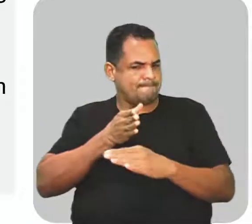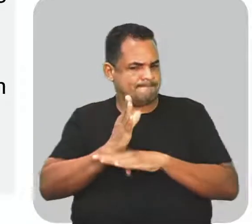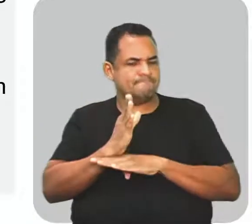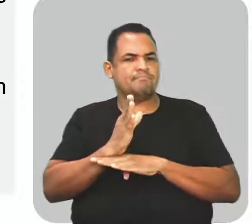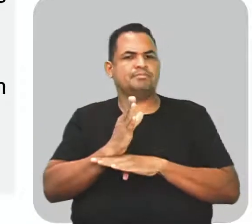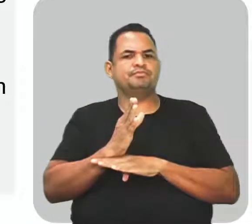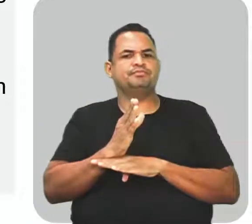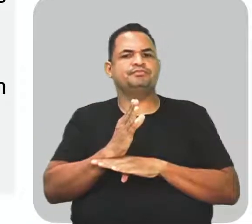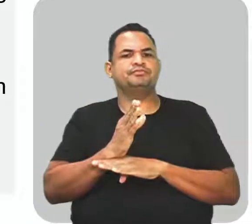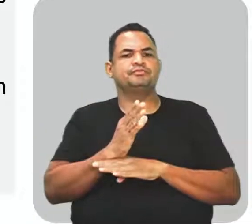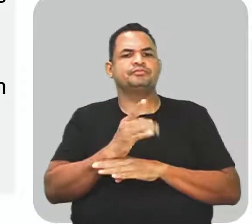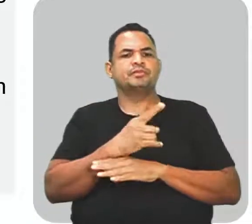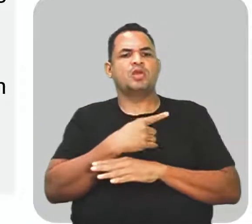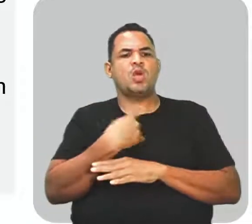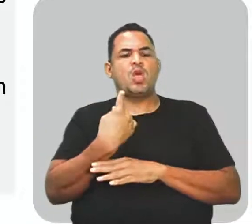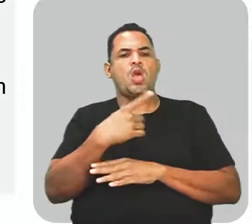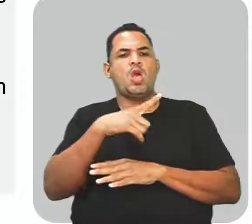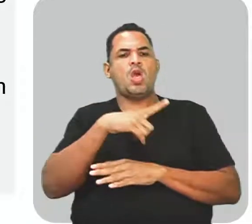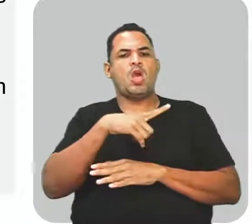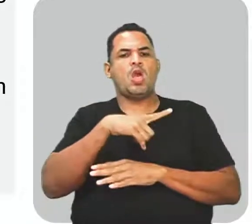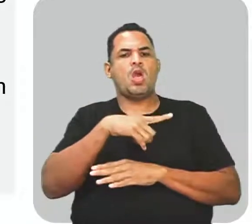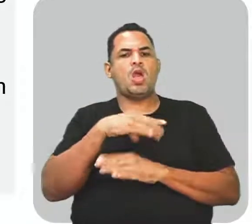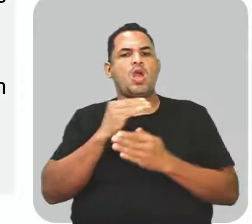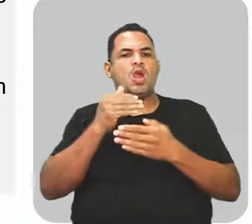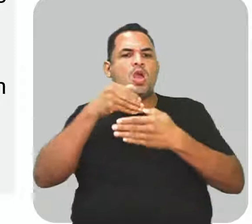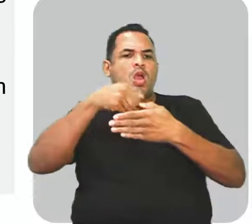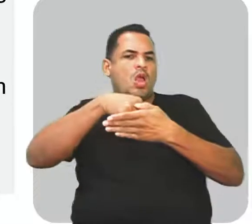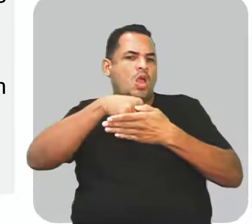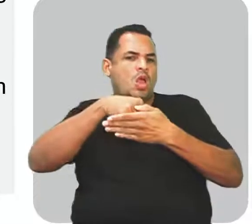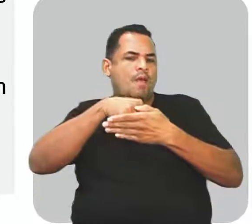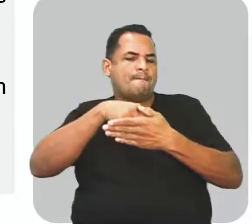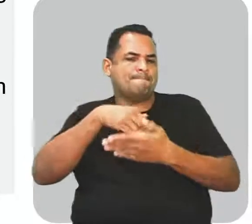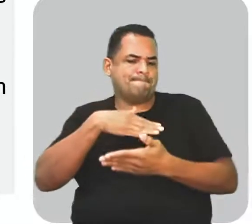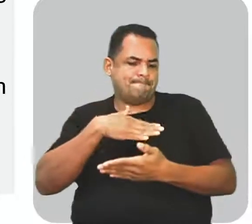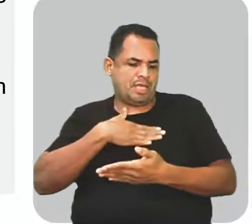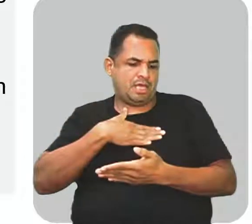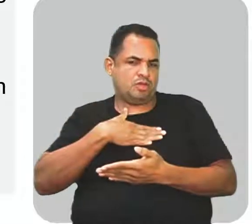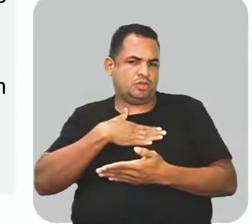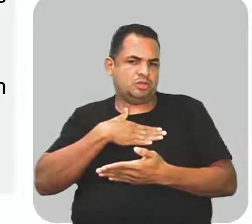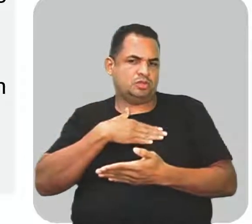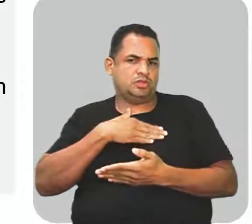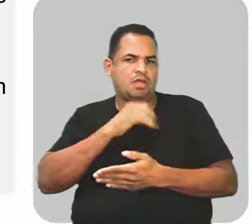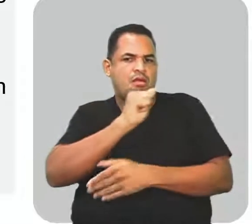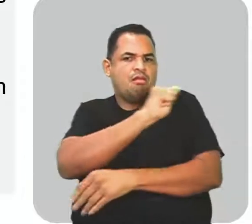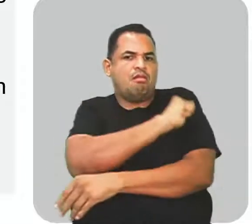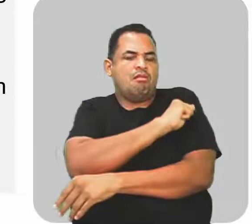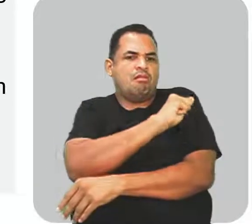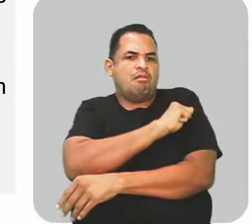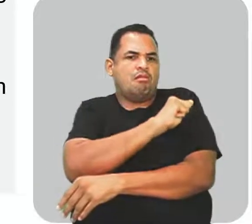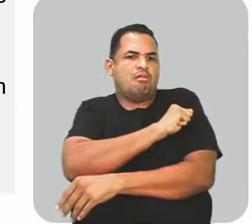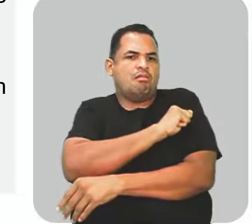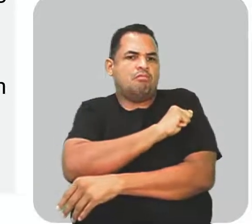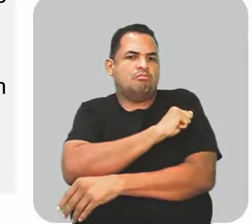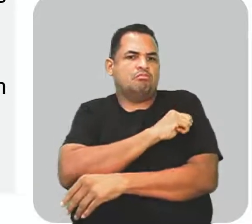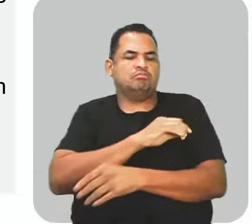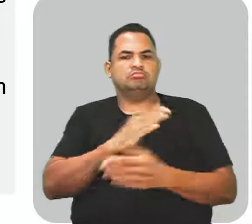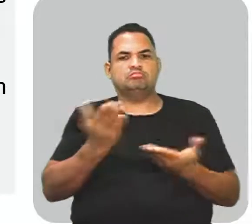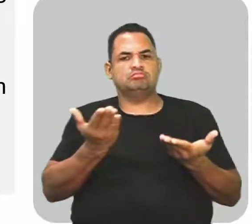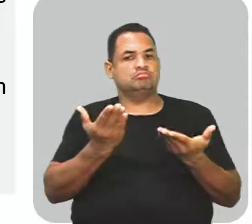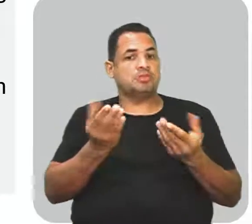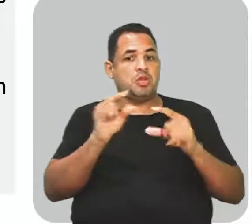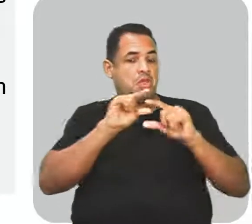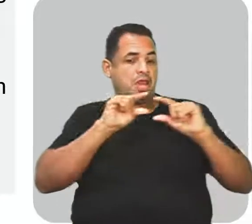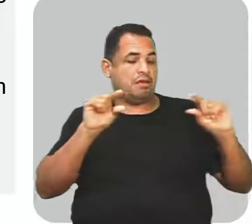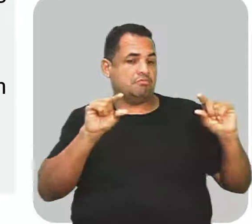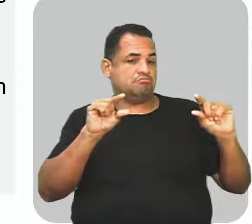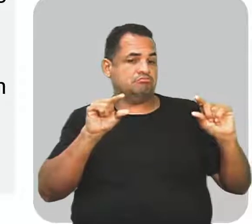aprovados. Então nós temos aí o que é a omissão de meus alunos, né? Não está presente na estrutura.